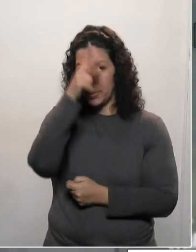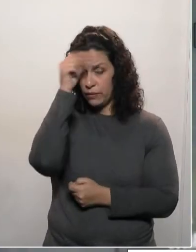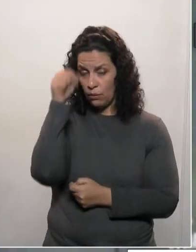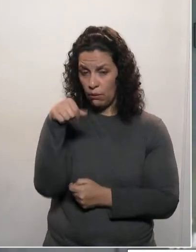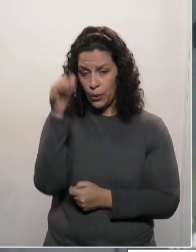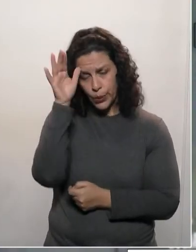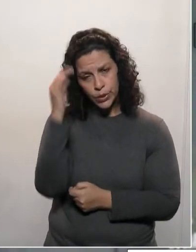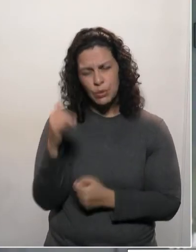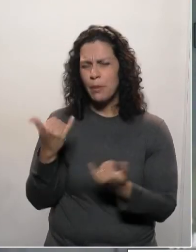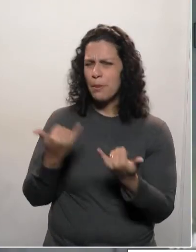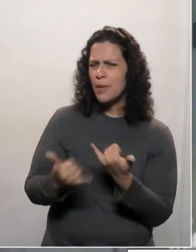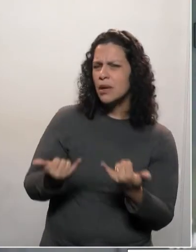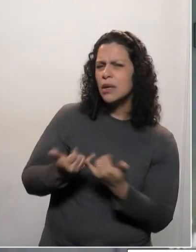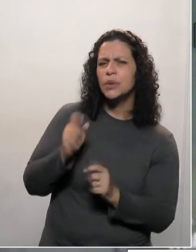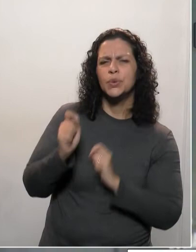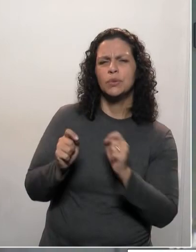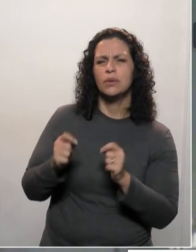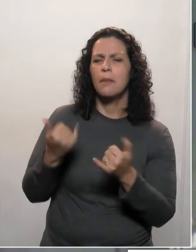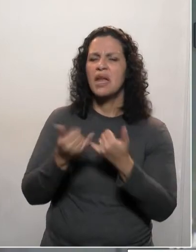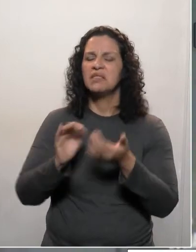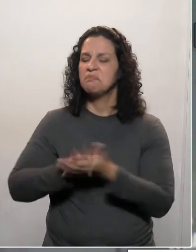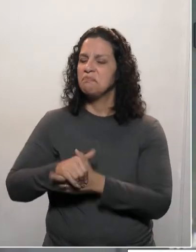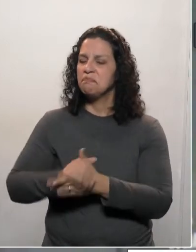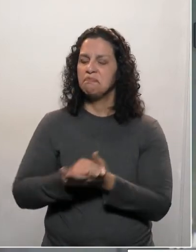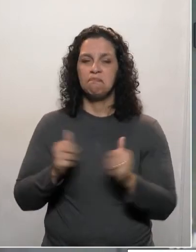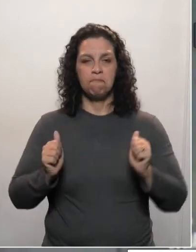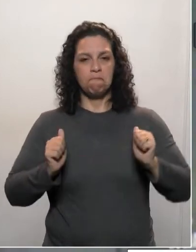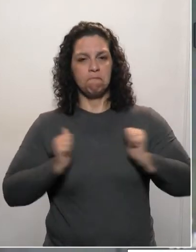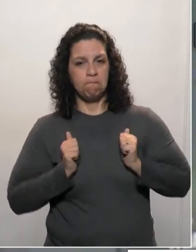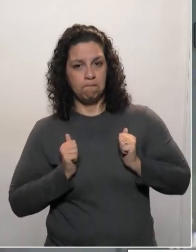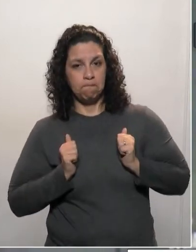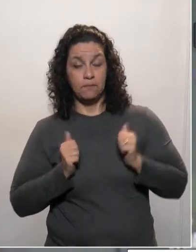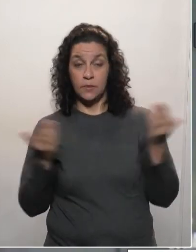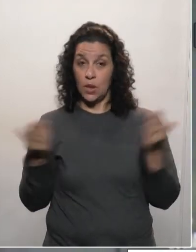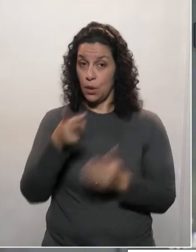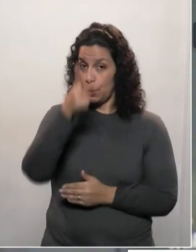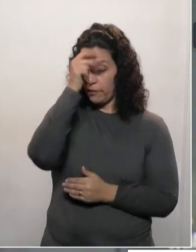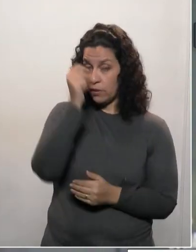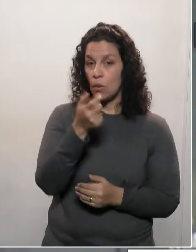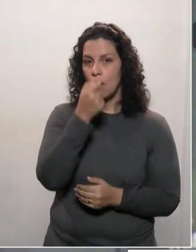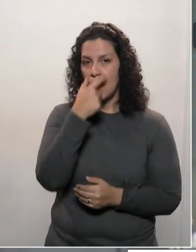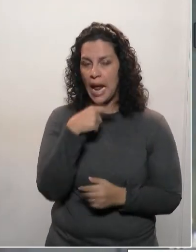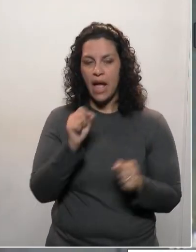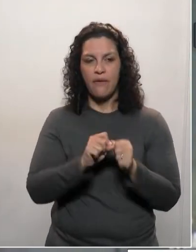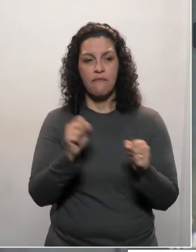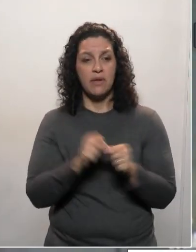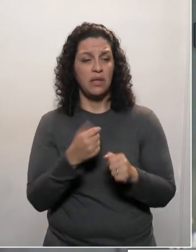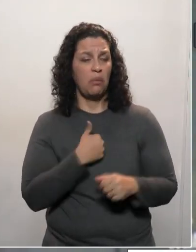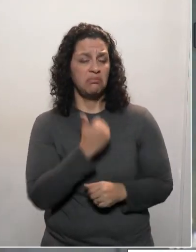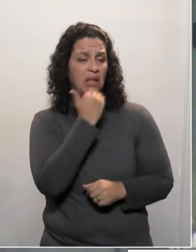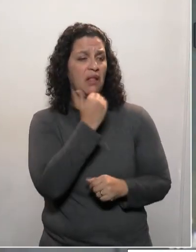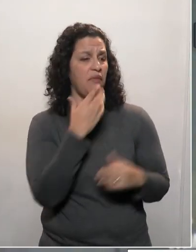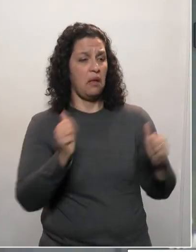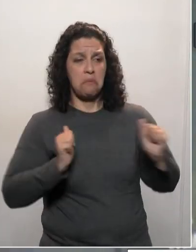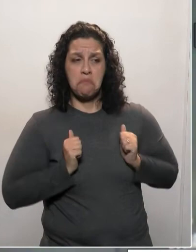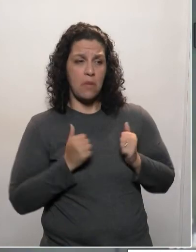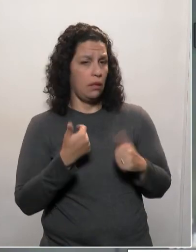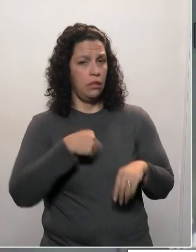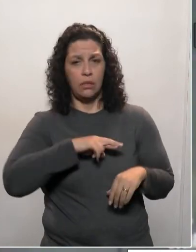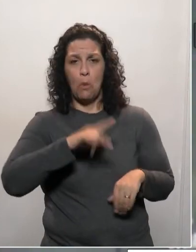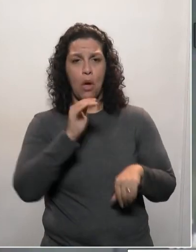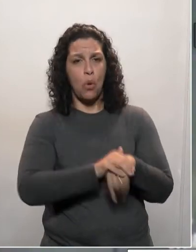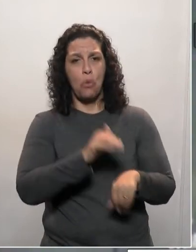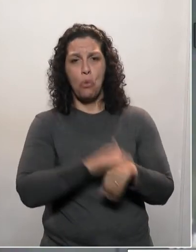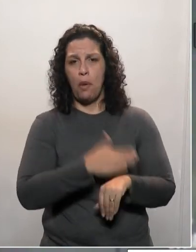momento, a impressão que nos dá é que quer lavar as mãos. O que o prefeito Rafael Greca faz a todo momento é dizer que não tem nada com isso, que isso não é culpa